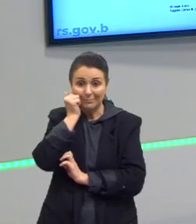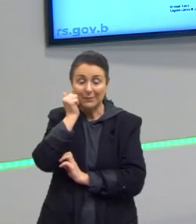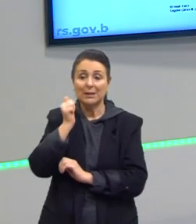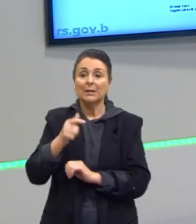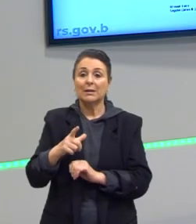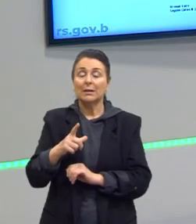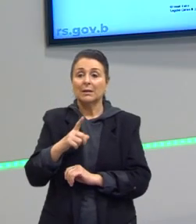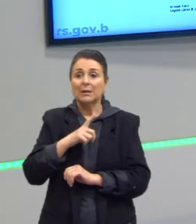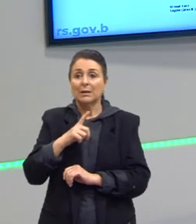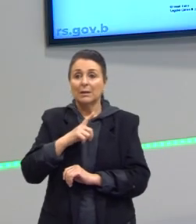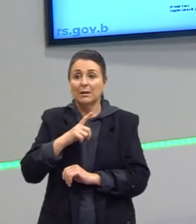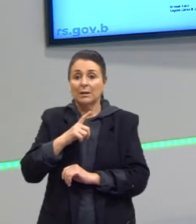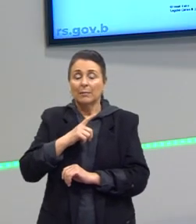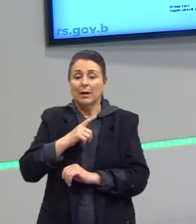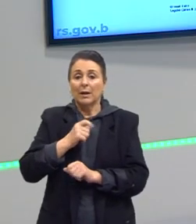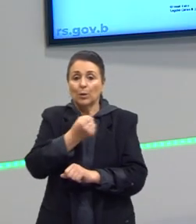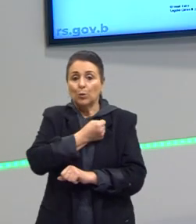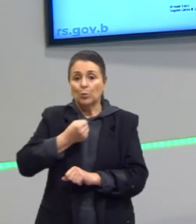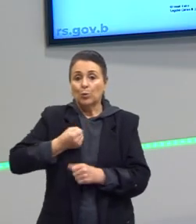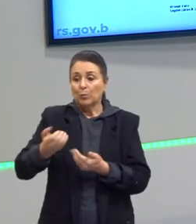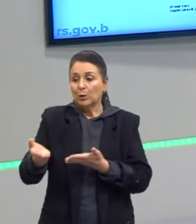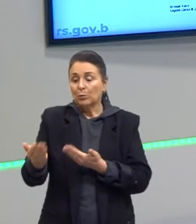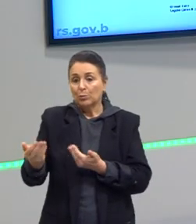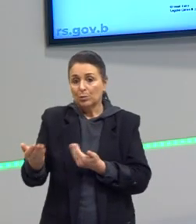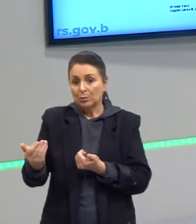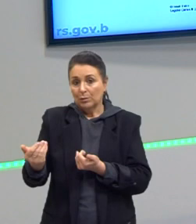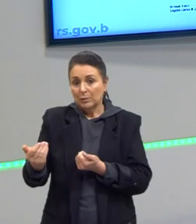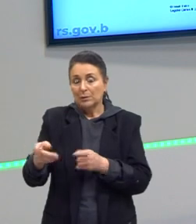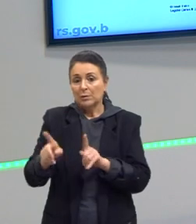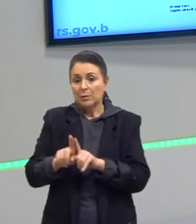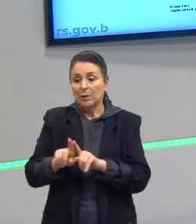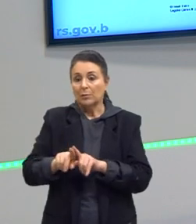também o número de jovens que mais morrem são jovens.